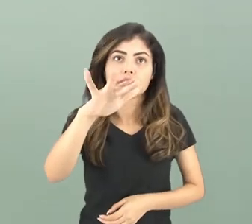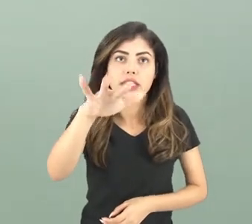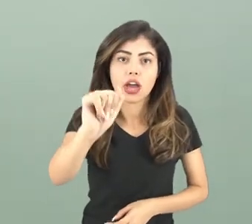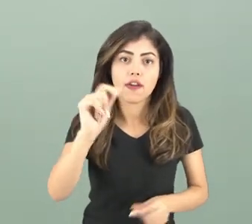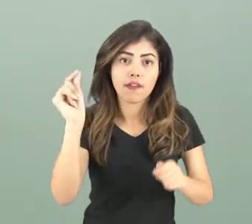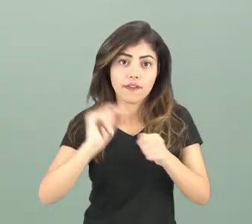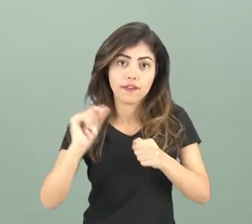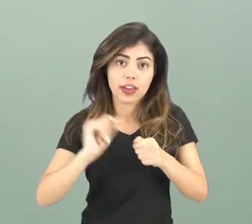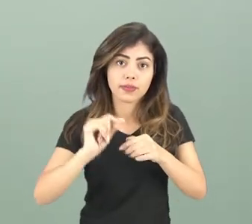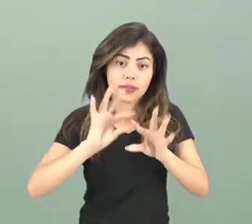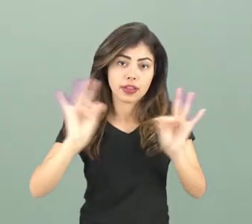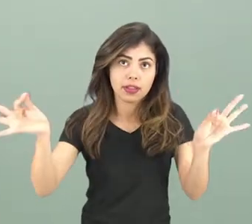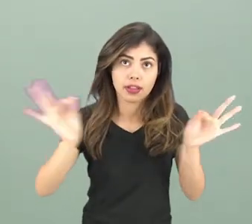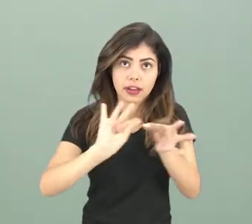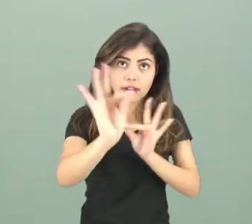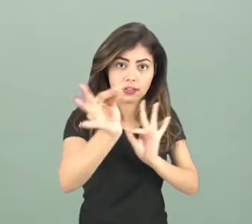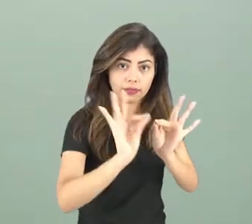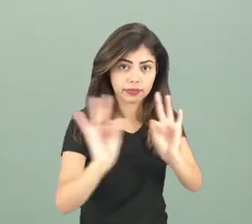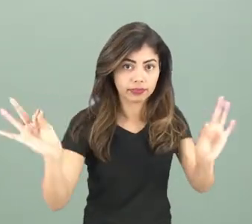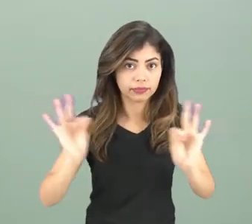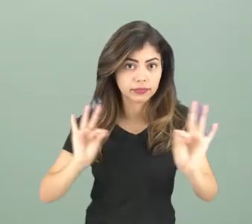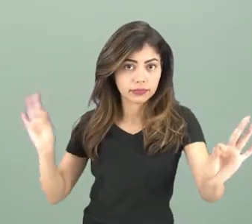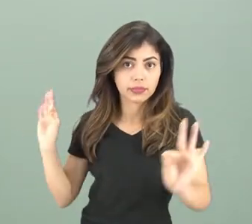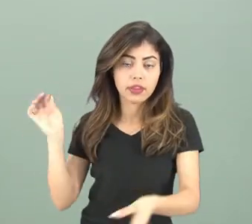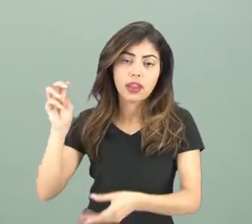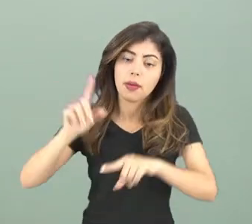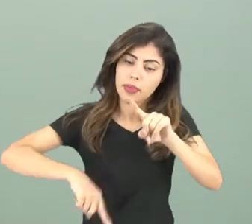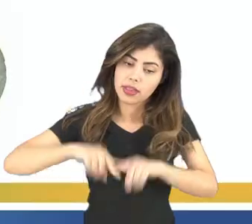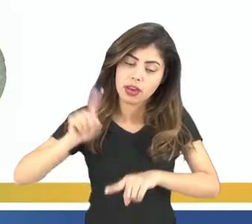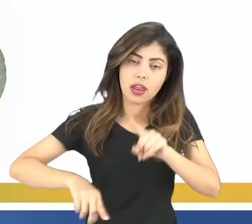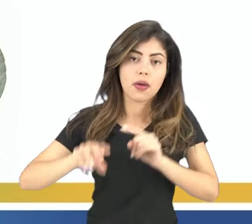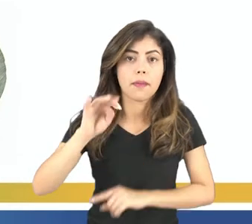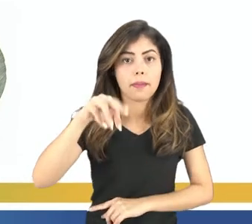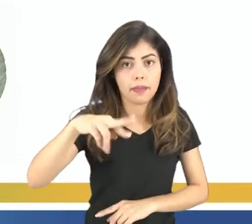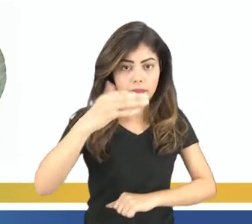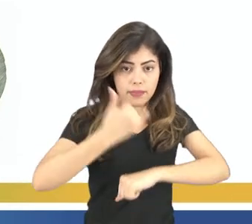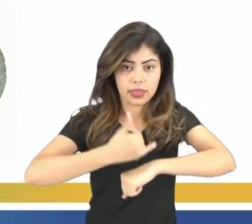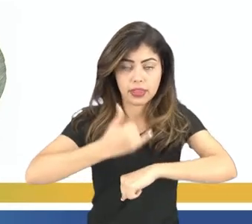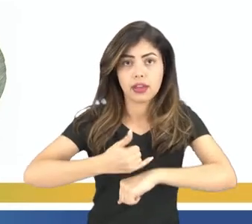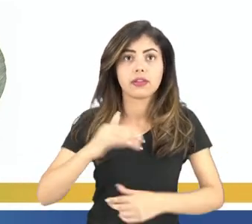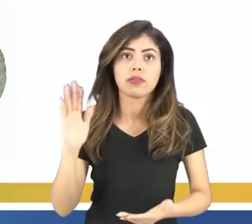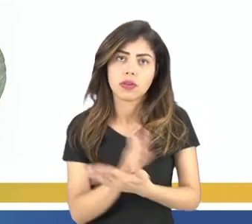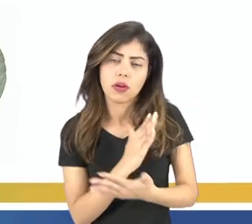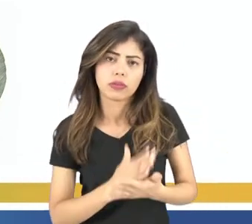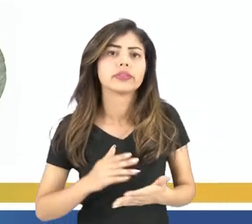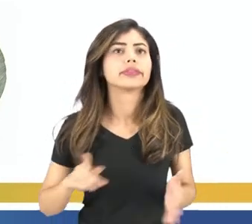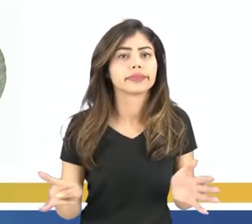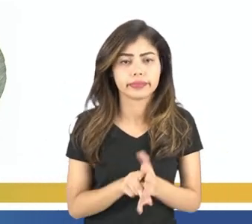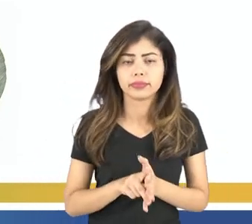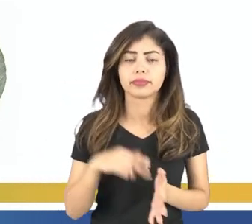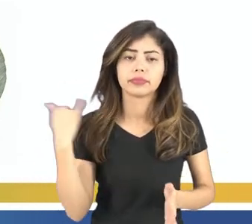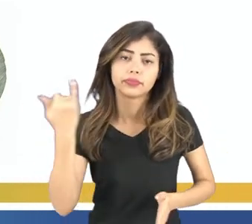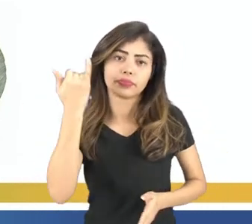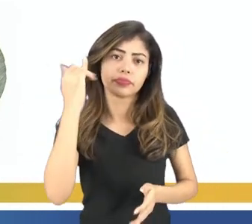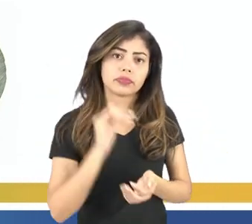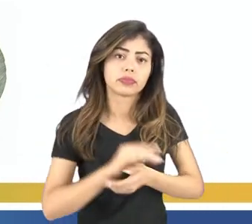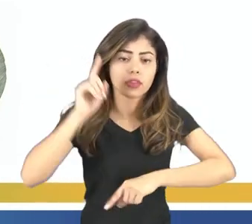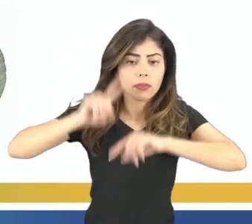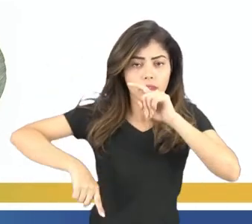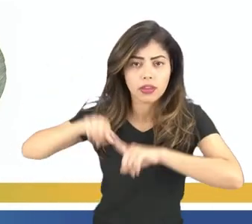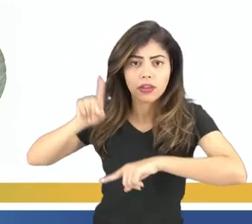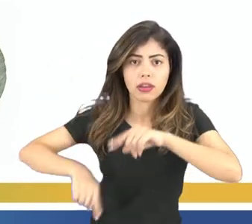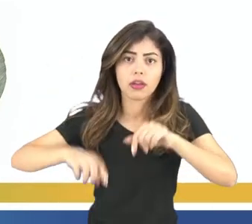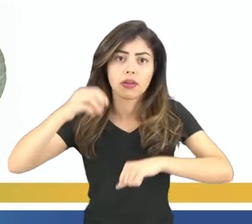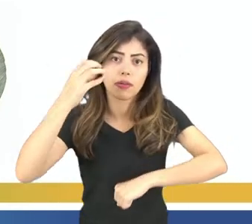que ele é feito por ligas metálicas, materiais metálicos com algumas finalidades. Esses materiais metálicos,